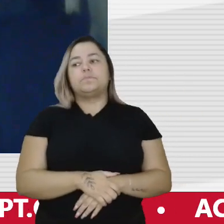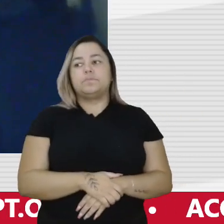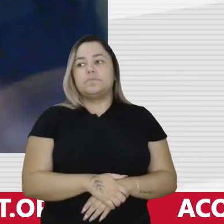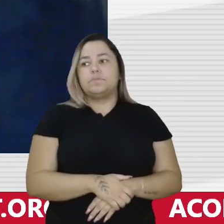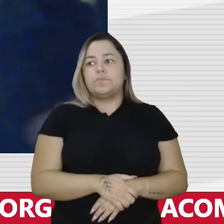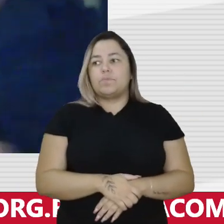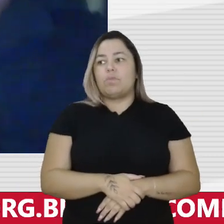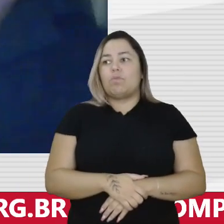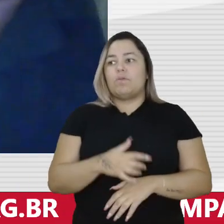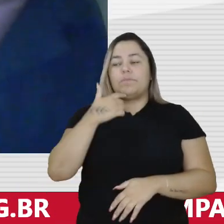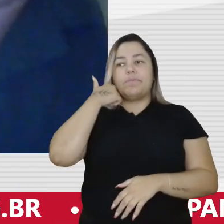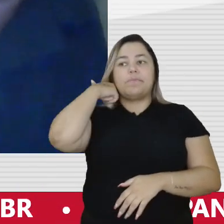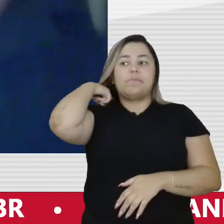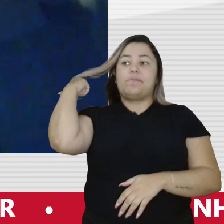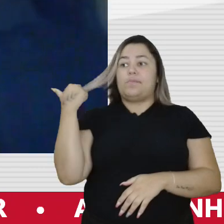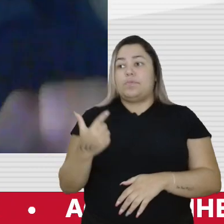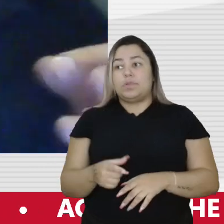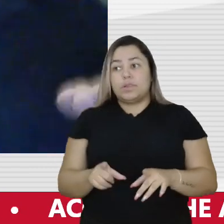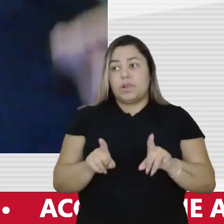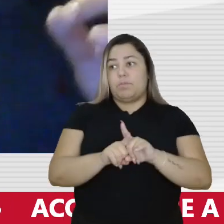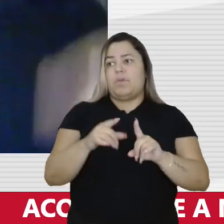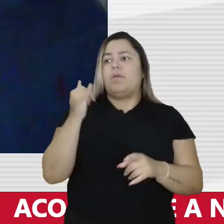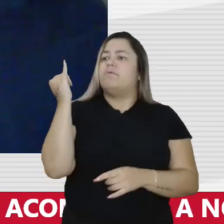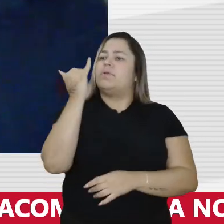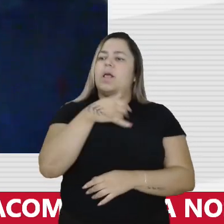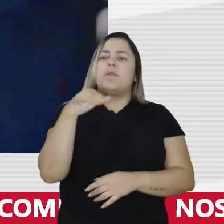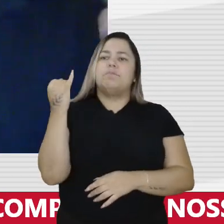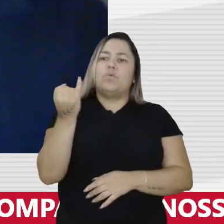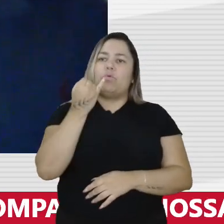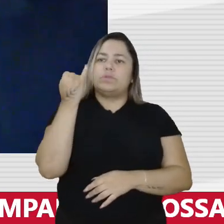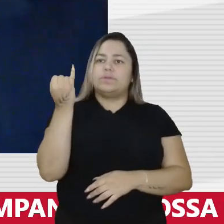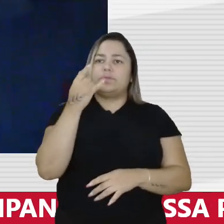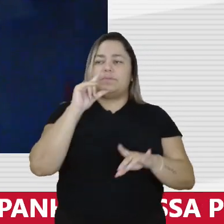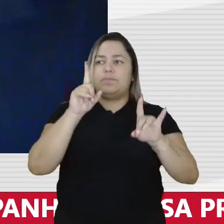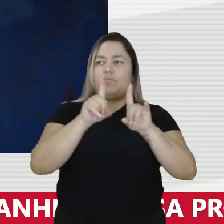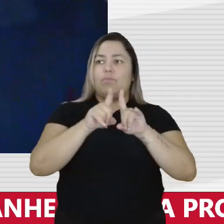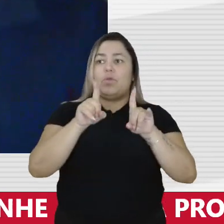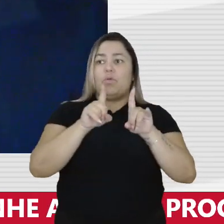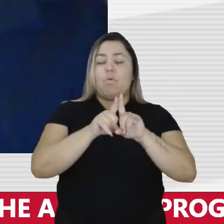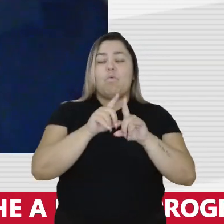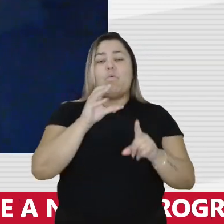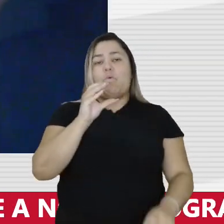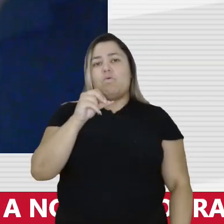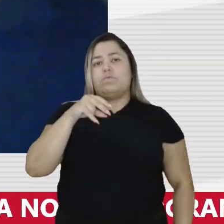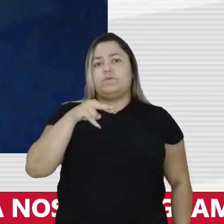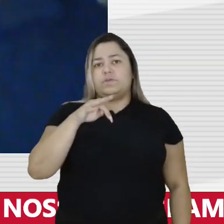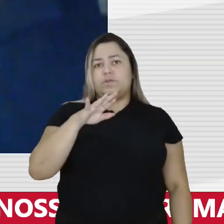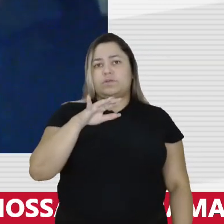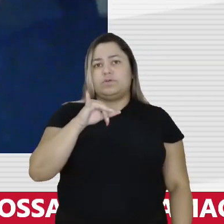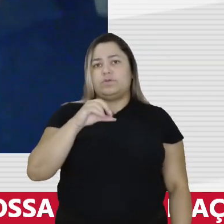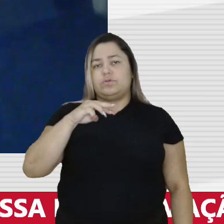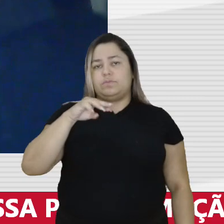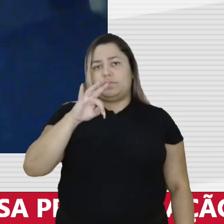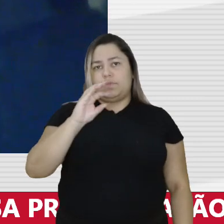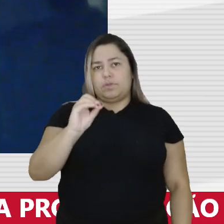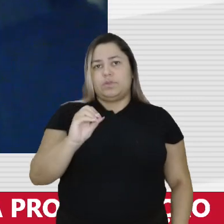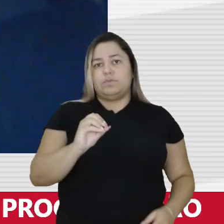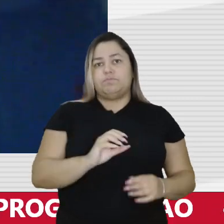E o Lênio Streck diz o seguinte, que é importante exatamente o constrangimento epistemológico.